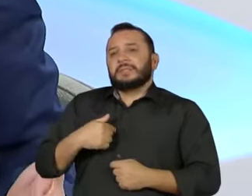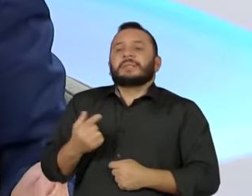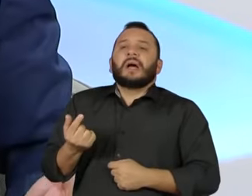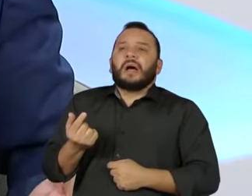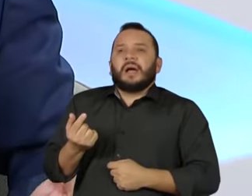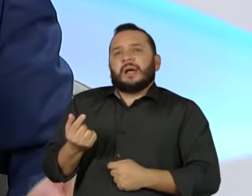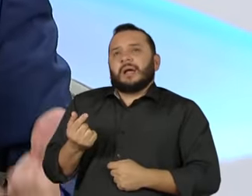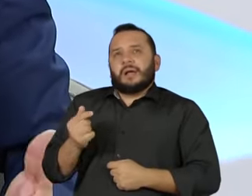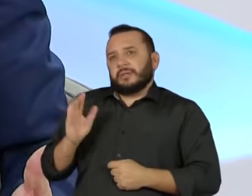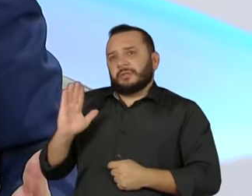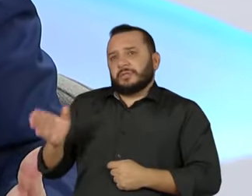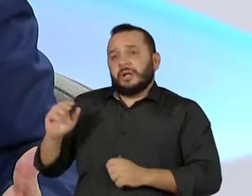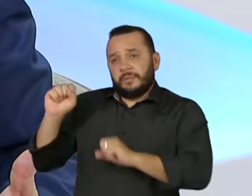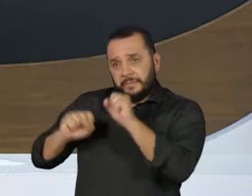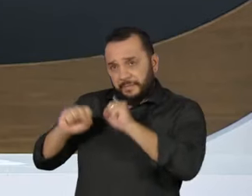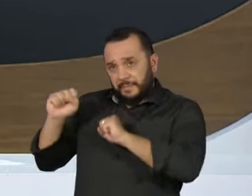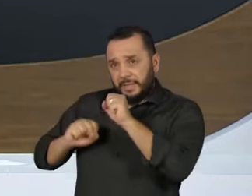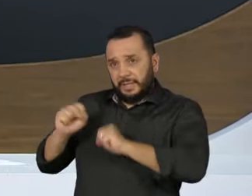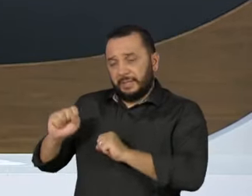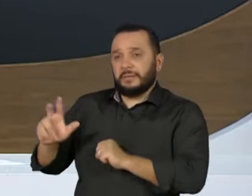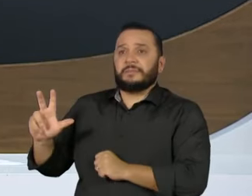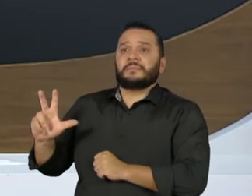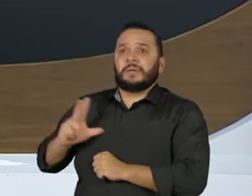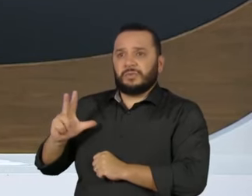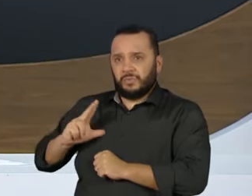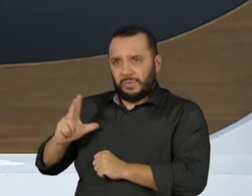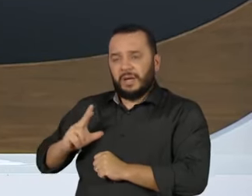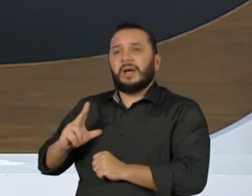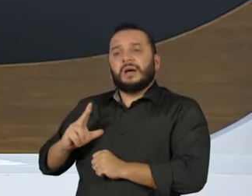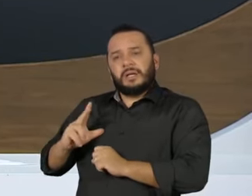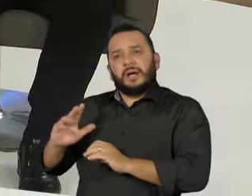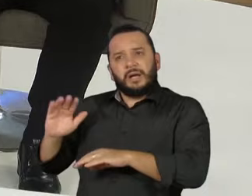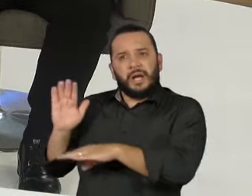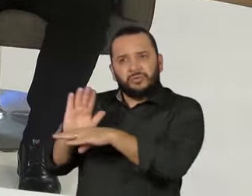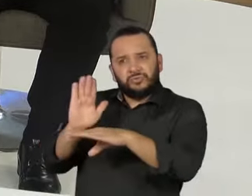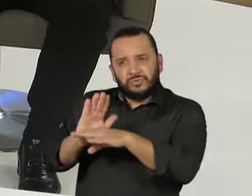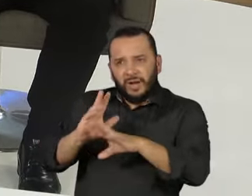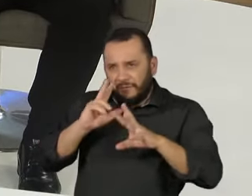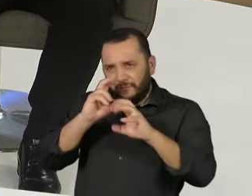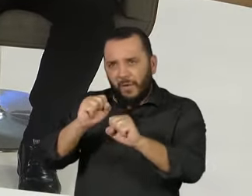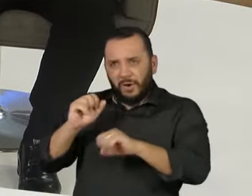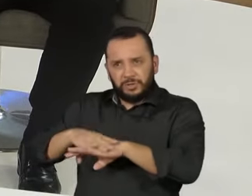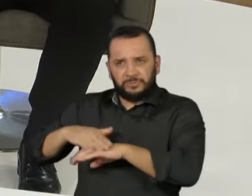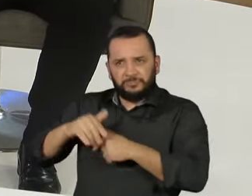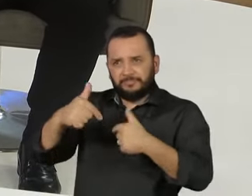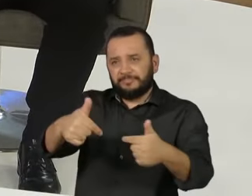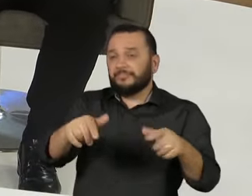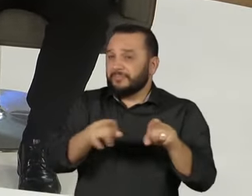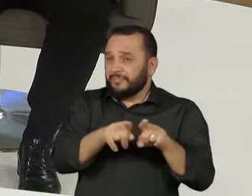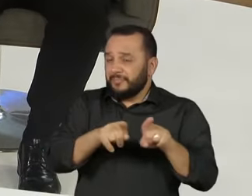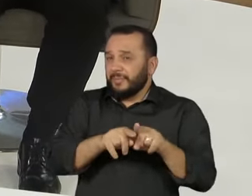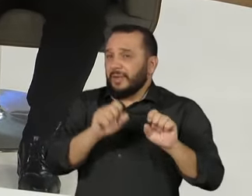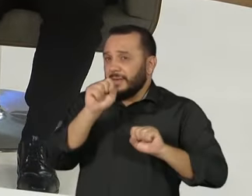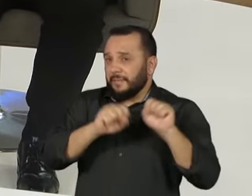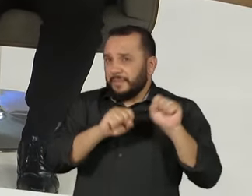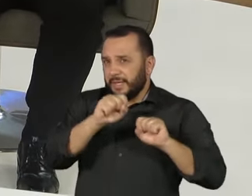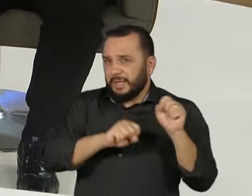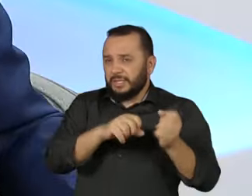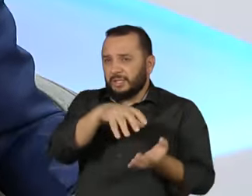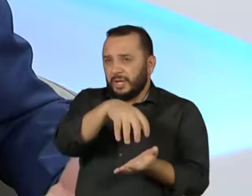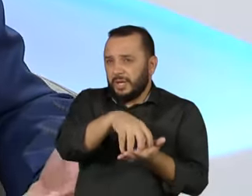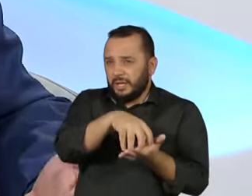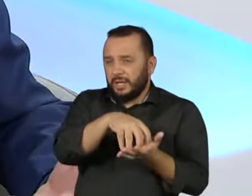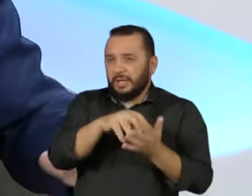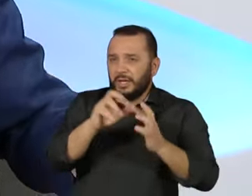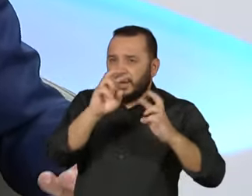força, Vera, para a infraestrutura. Precisamos que as agências reguladoras sejam agências reguladoras, não sejam cabide de emprego de gente